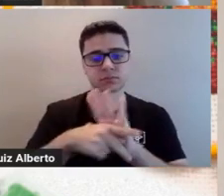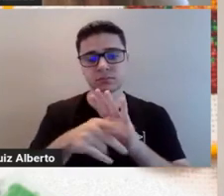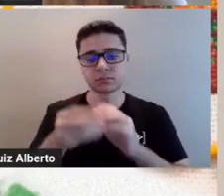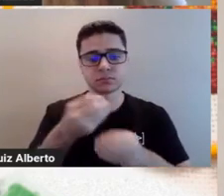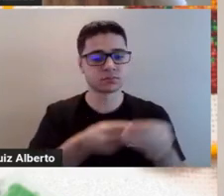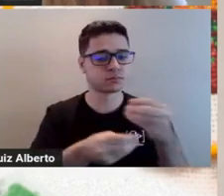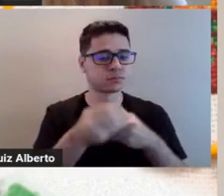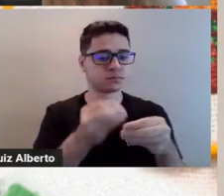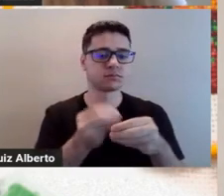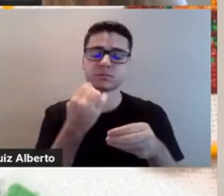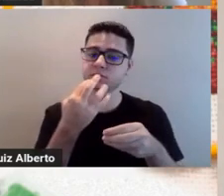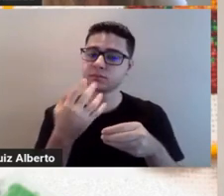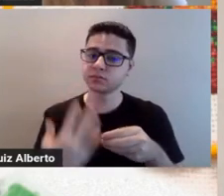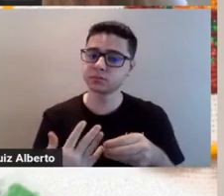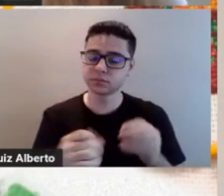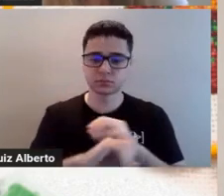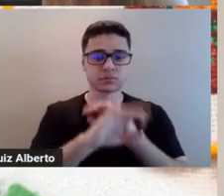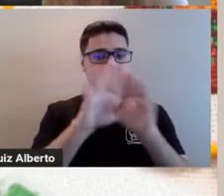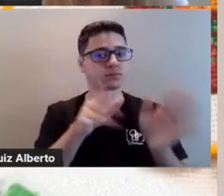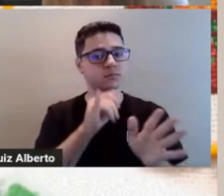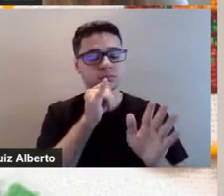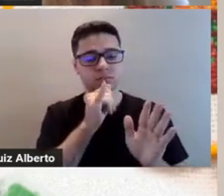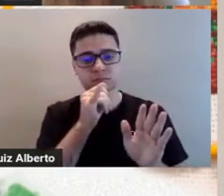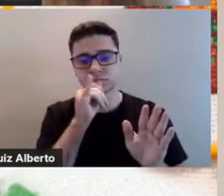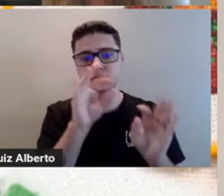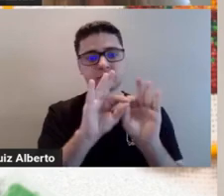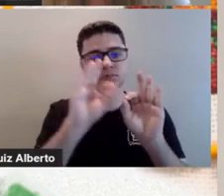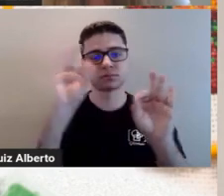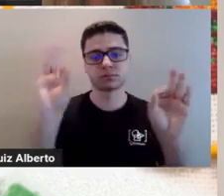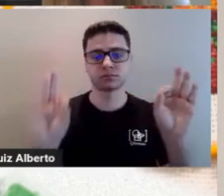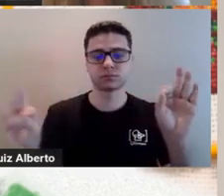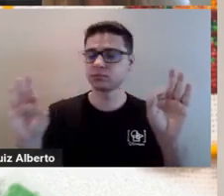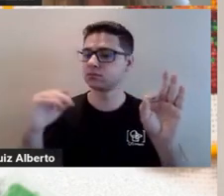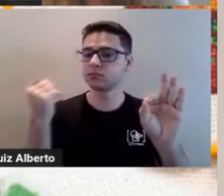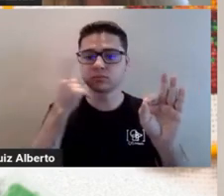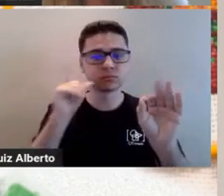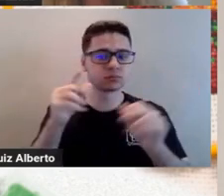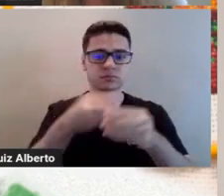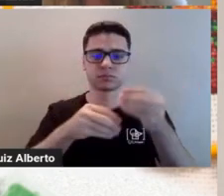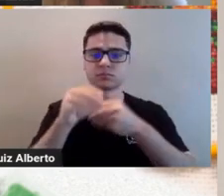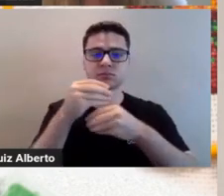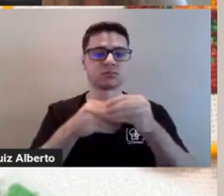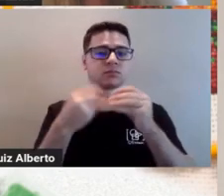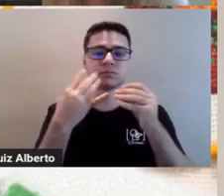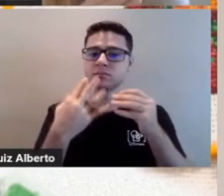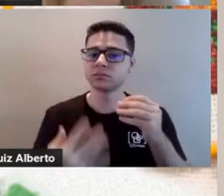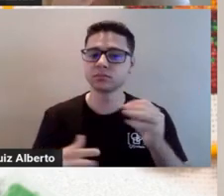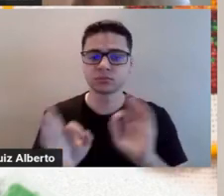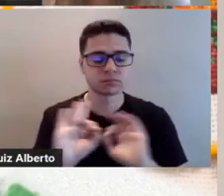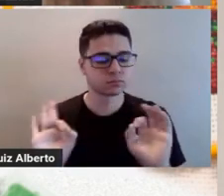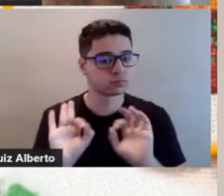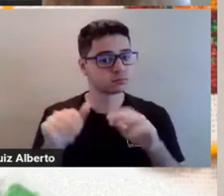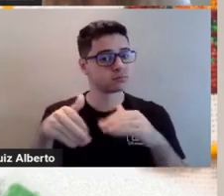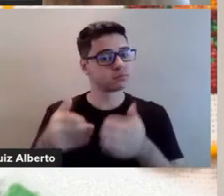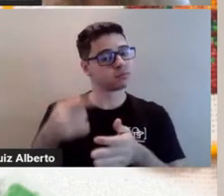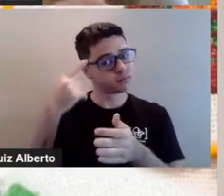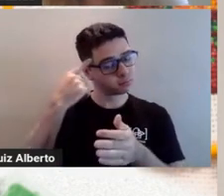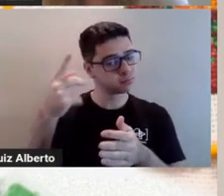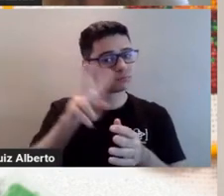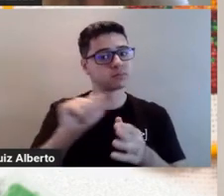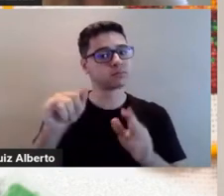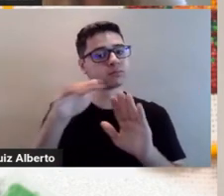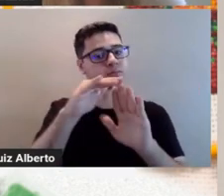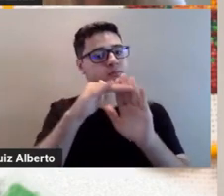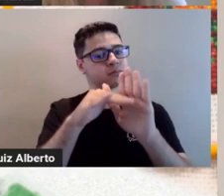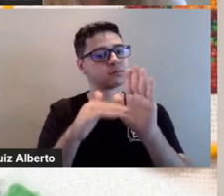cores. Obviamente, com linhas de bordado, a gente não consegue mesclar as cores como nas tintas. Então, a gente vai pensar nessa gradação de